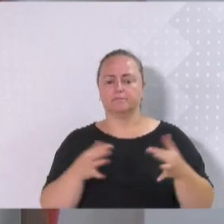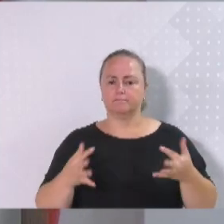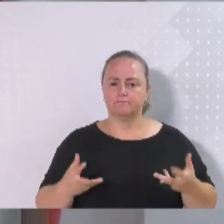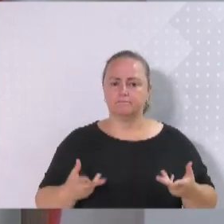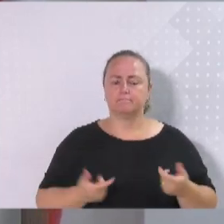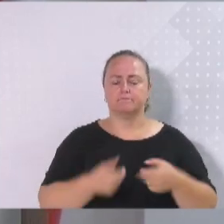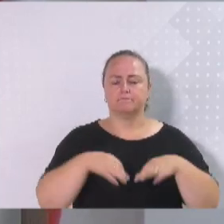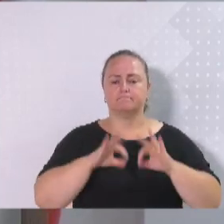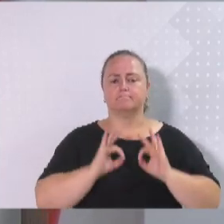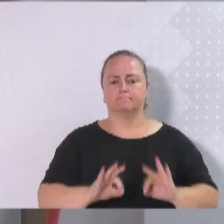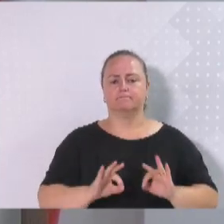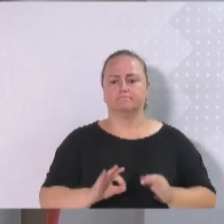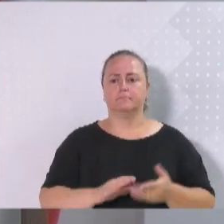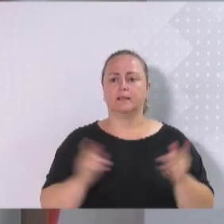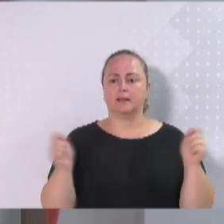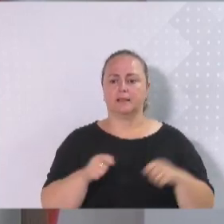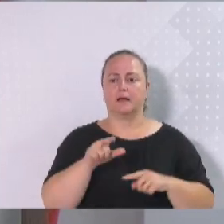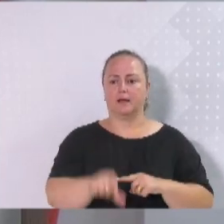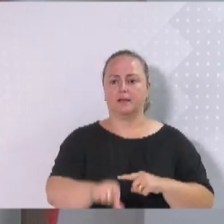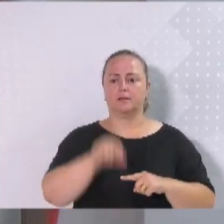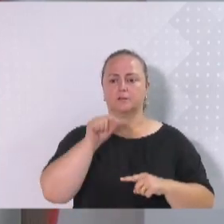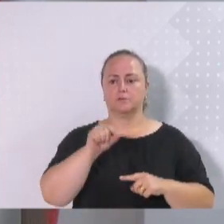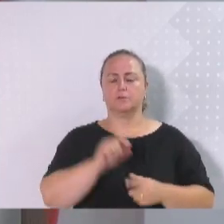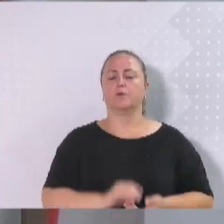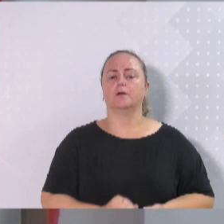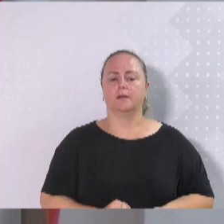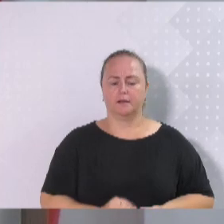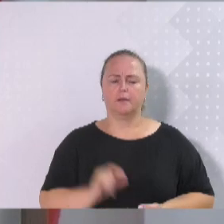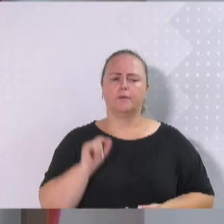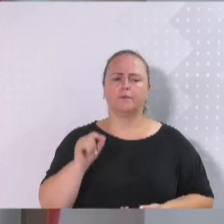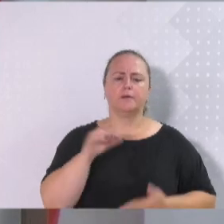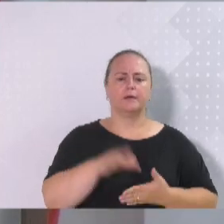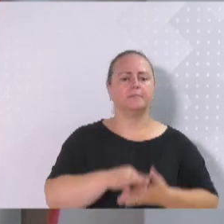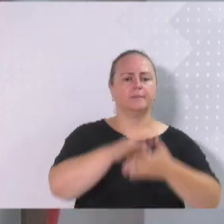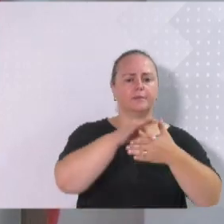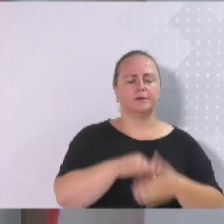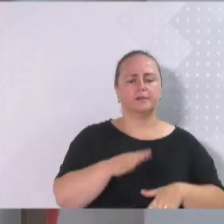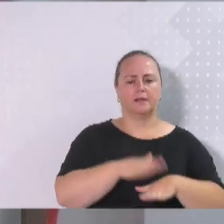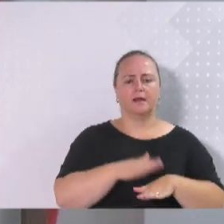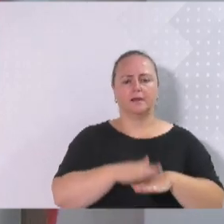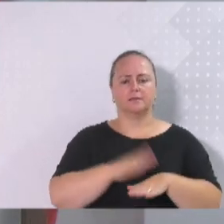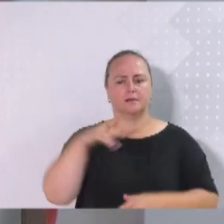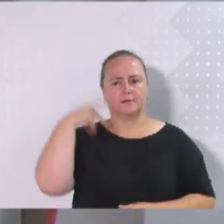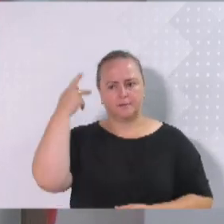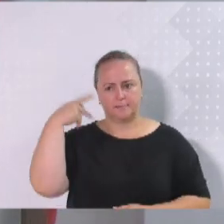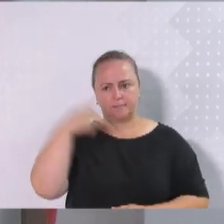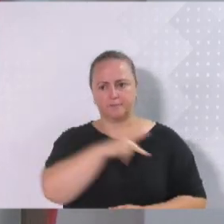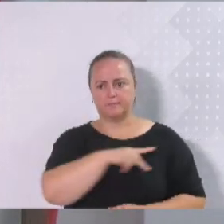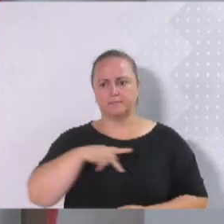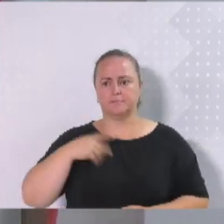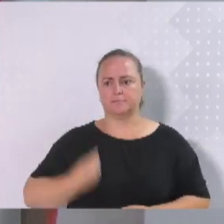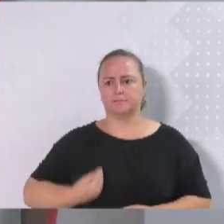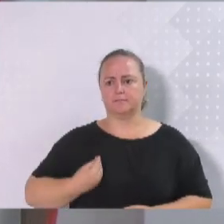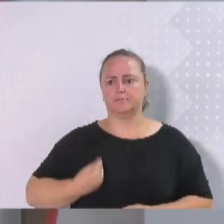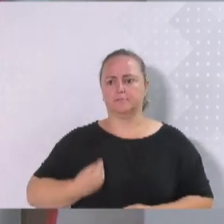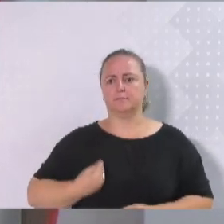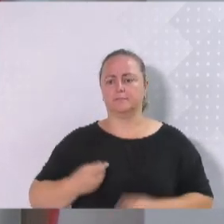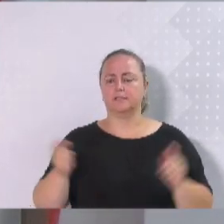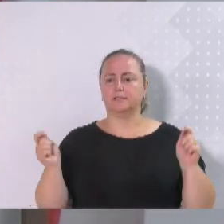onde possamos eleger coletivamente as prioridades e as ações da política pública para a nossa vivência. Obrigado.